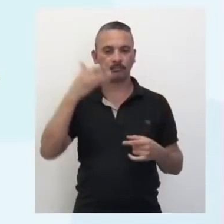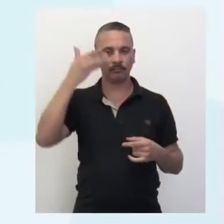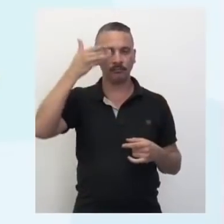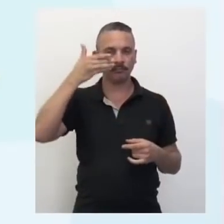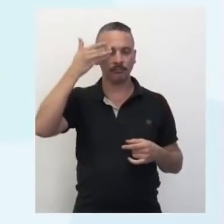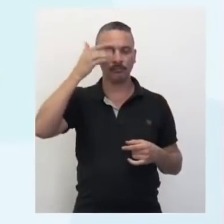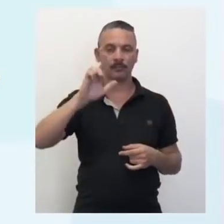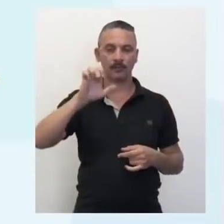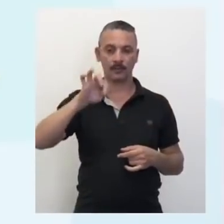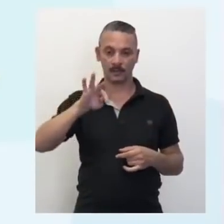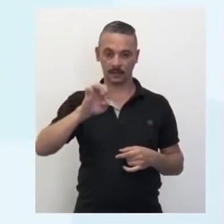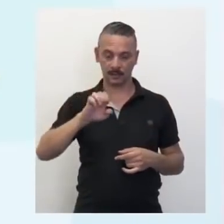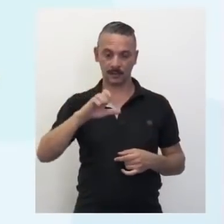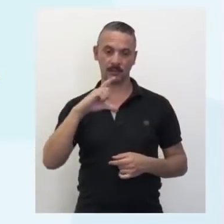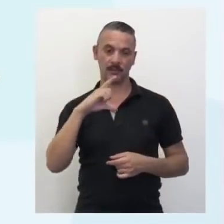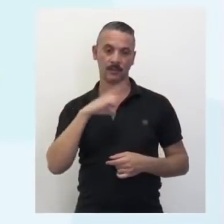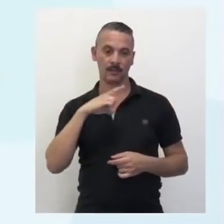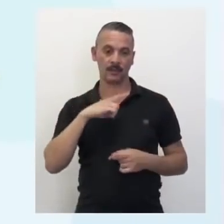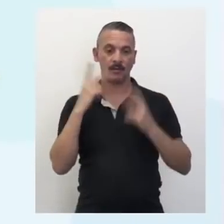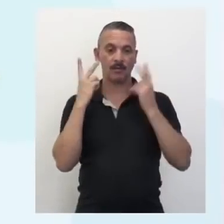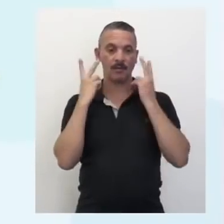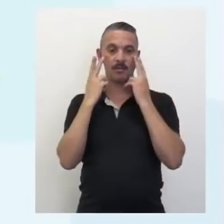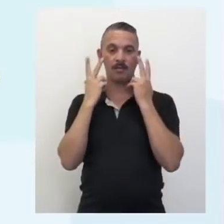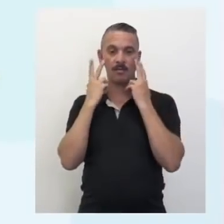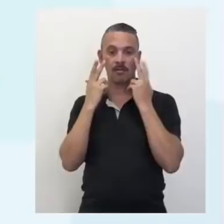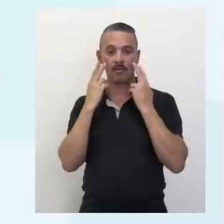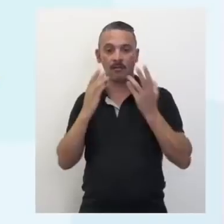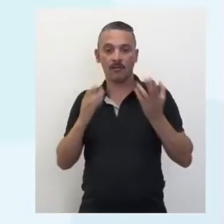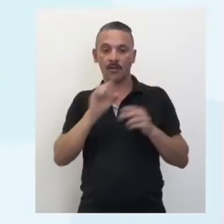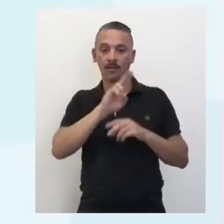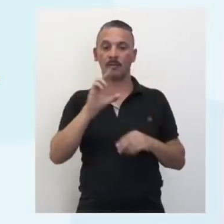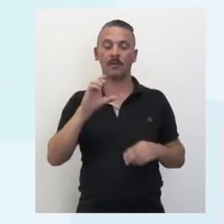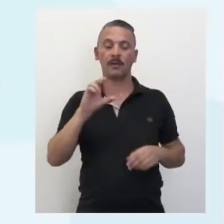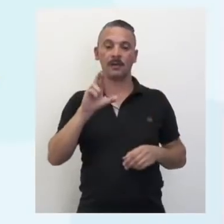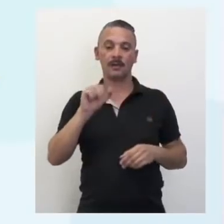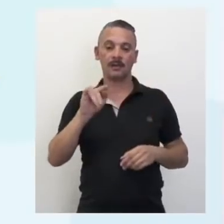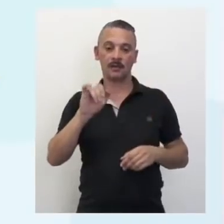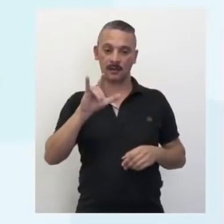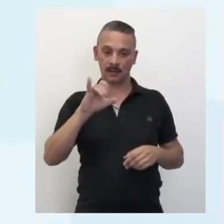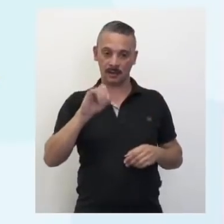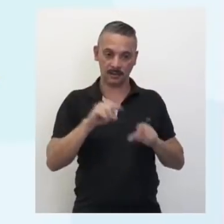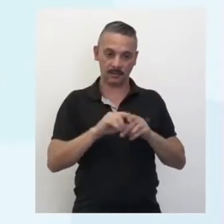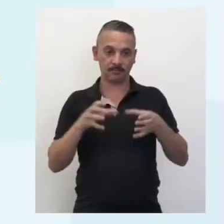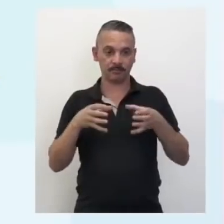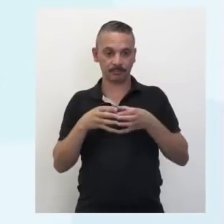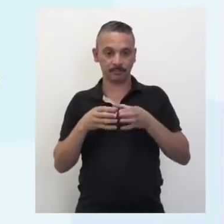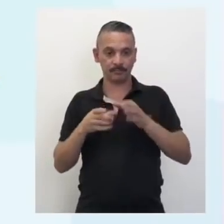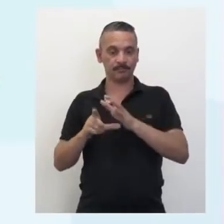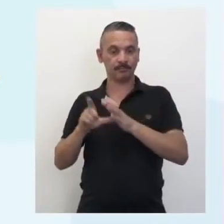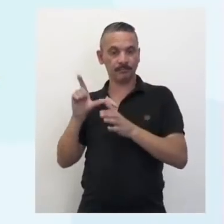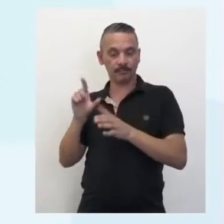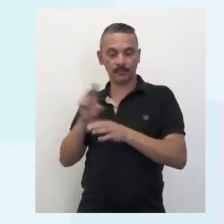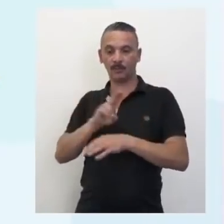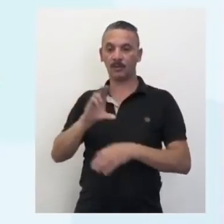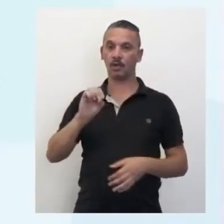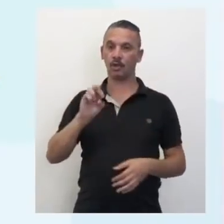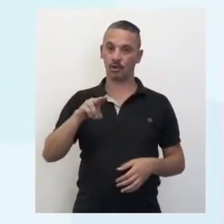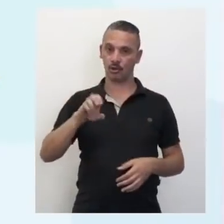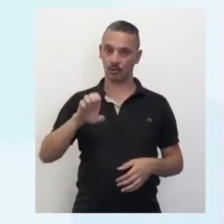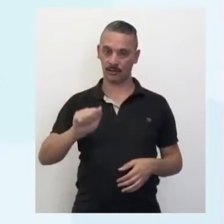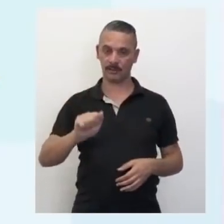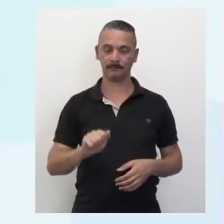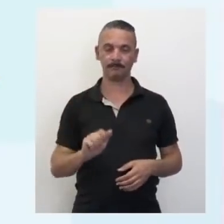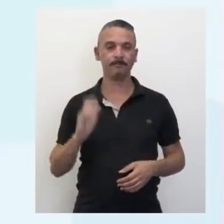verdade, temos duas lentes naturais. É o cristalino e aquele conjunto anterior ali, que é a córnea. Agora,